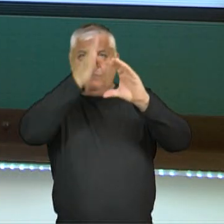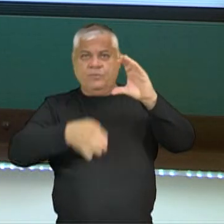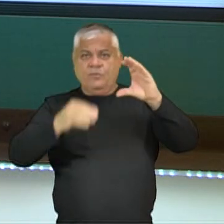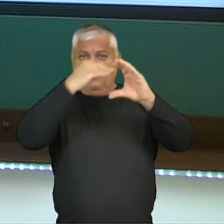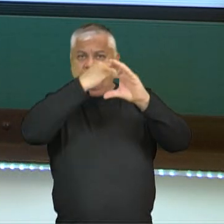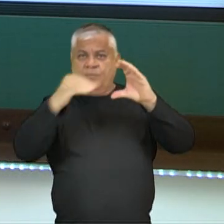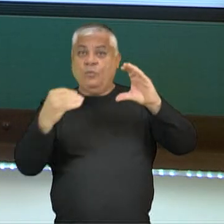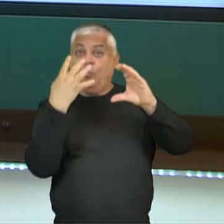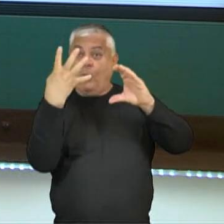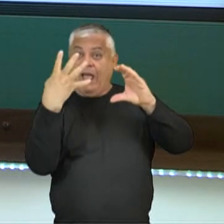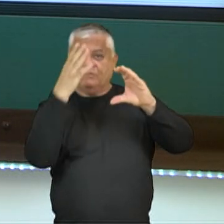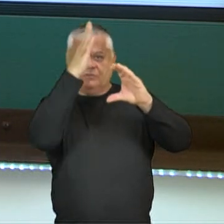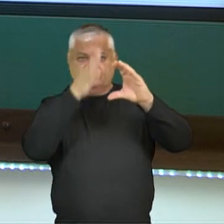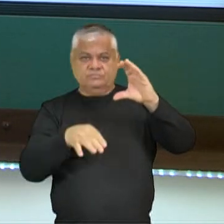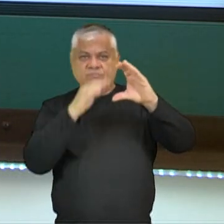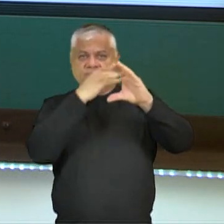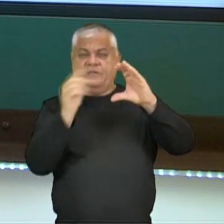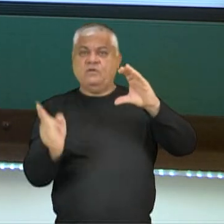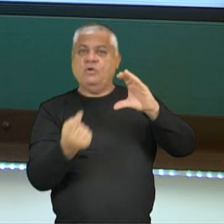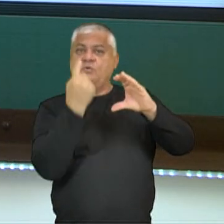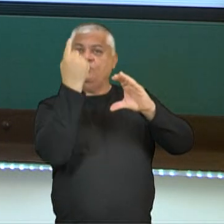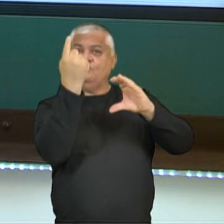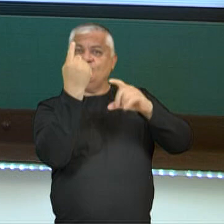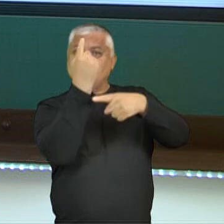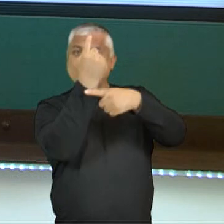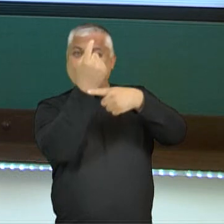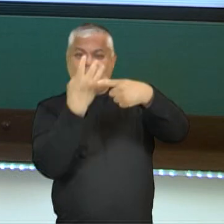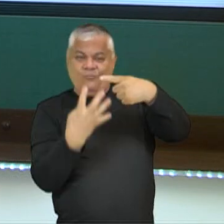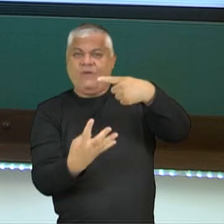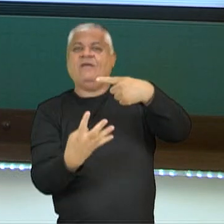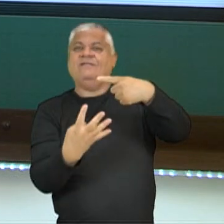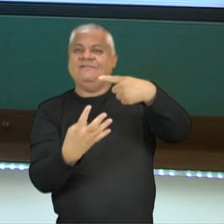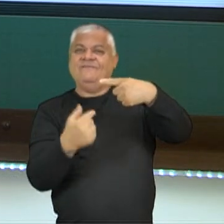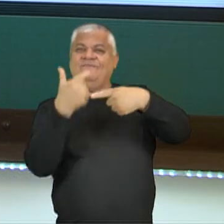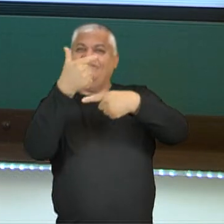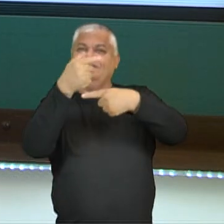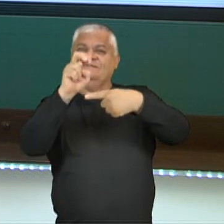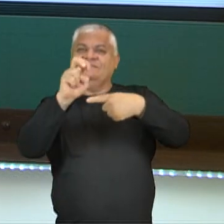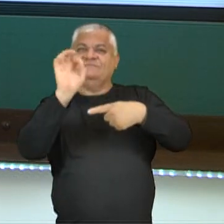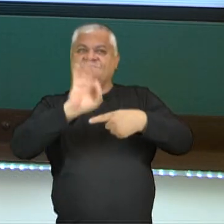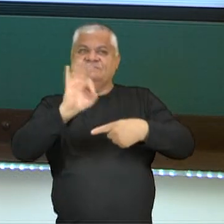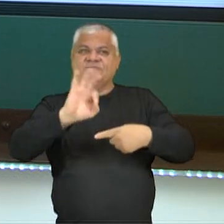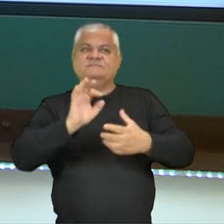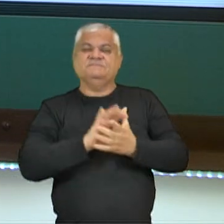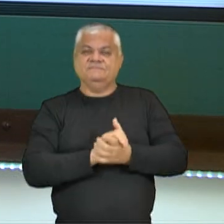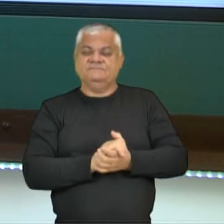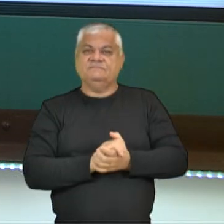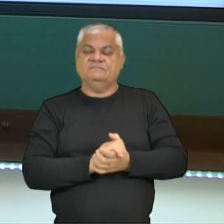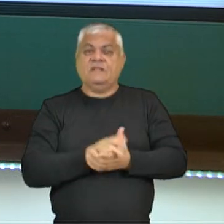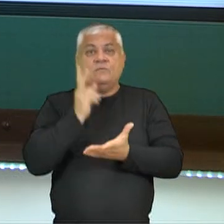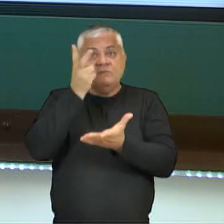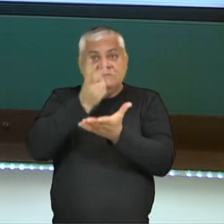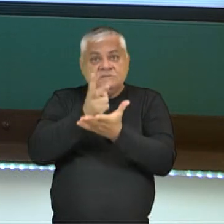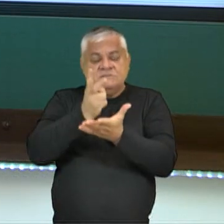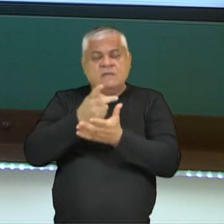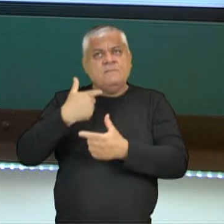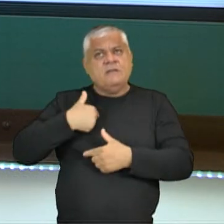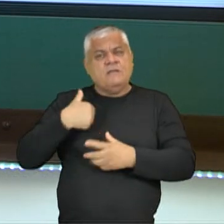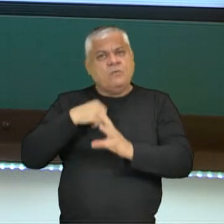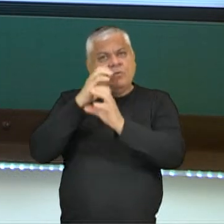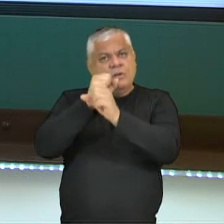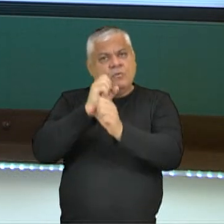100% é o todo. Um quarto é 25%, isso mesmo, tá? Então, toda vez que eu quiser calcular